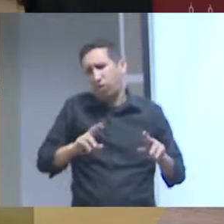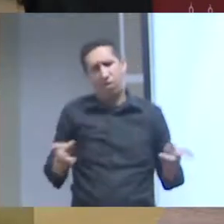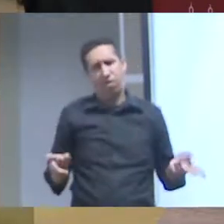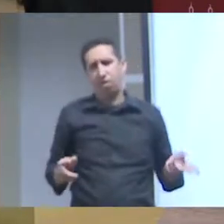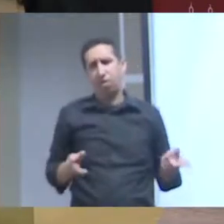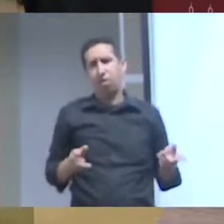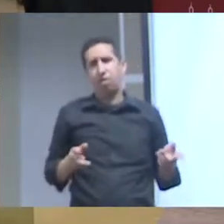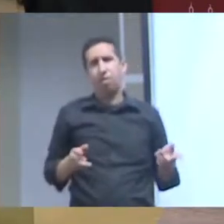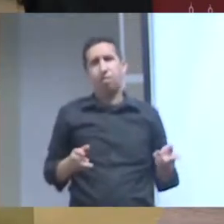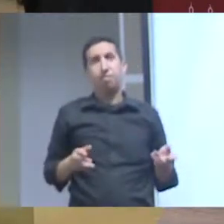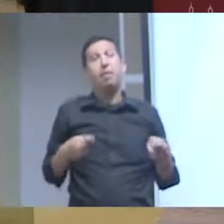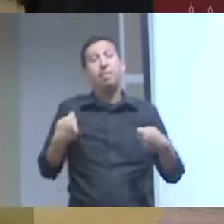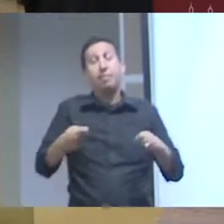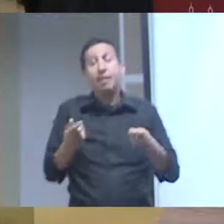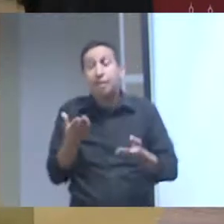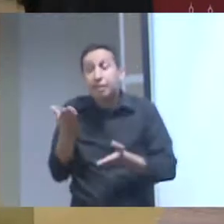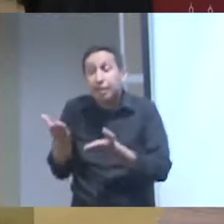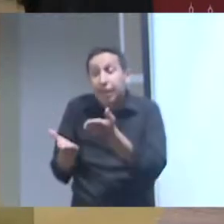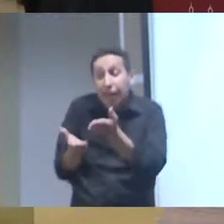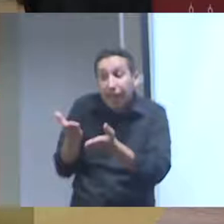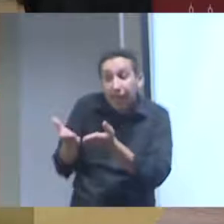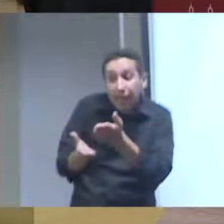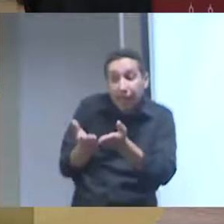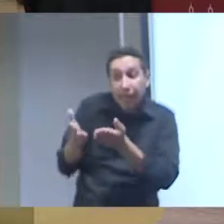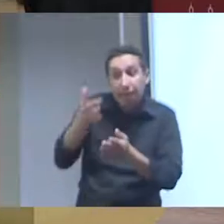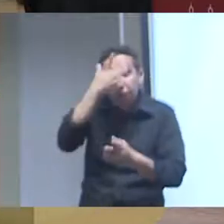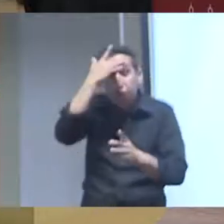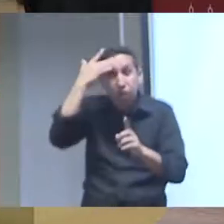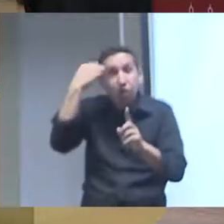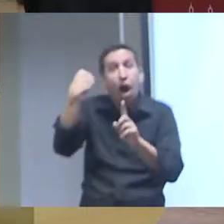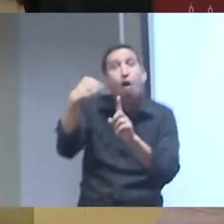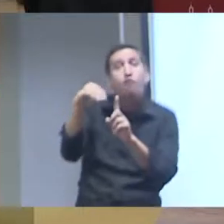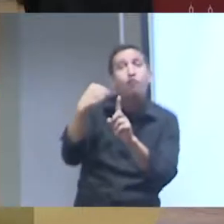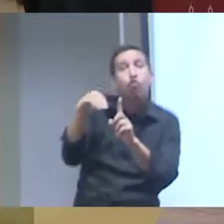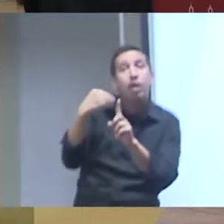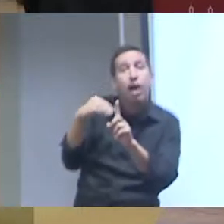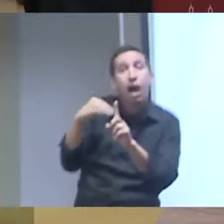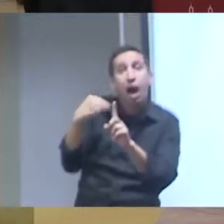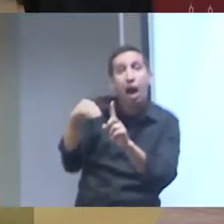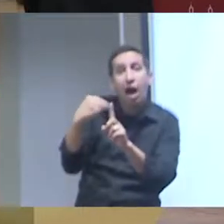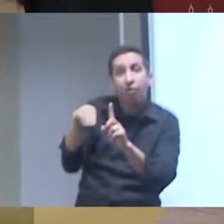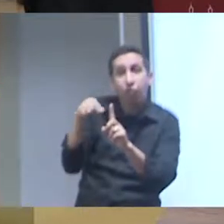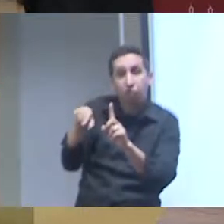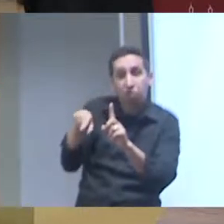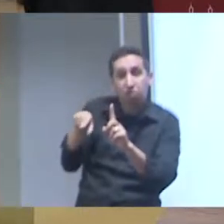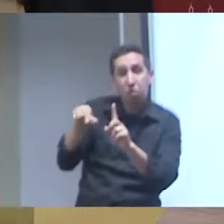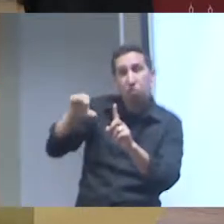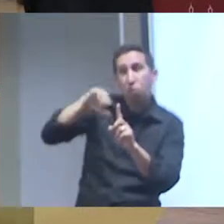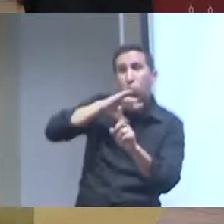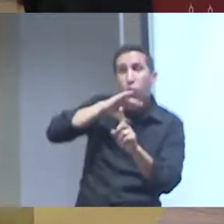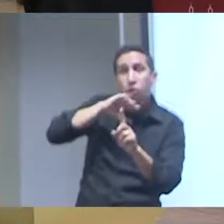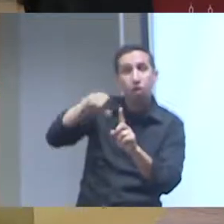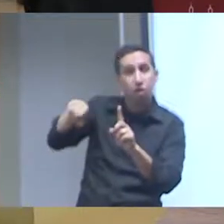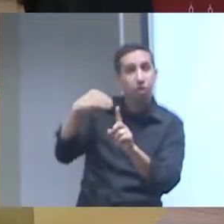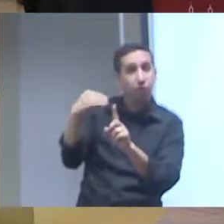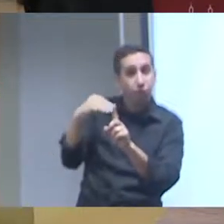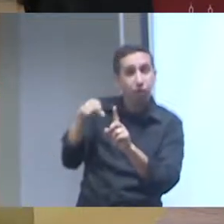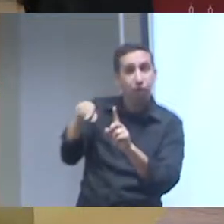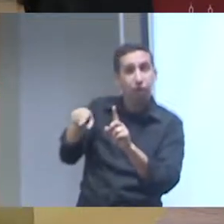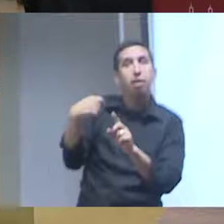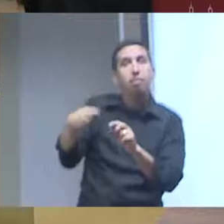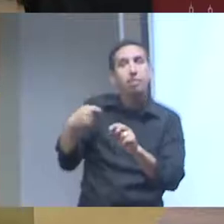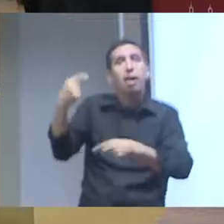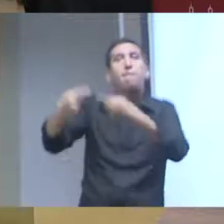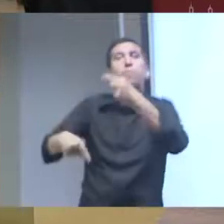a precisa tratar aqueles que estão em situações de vulnerabilidade em situações hierarquicamente distintas de maneiras